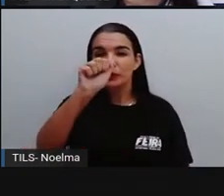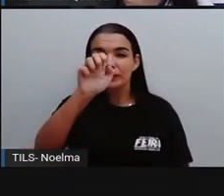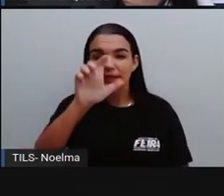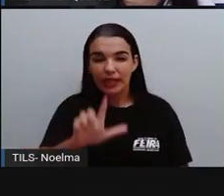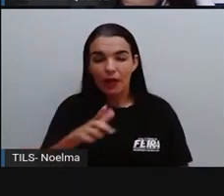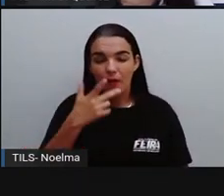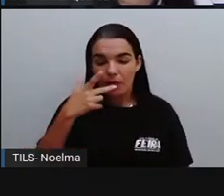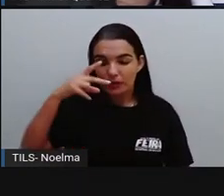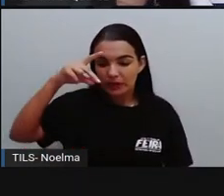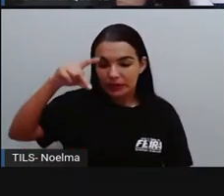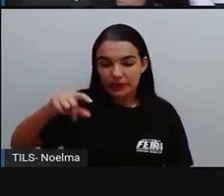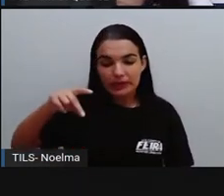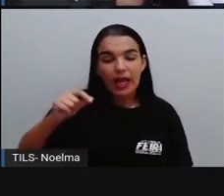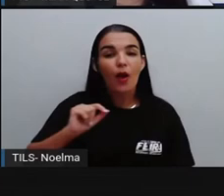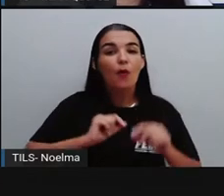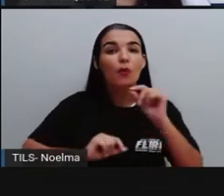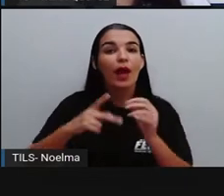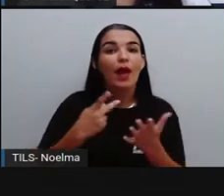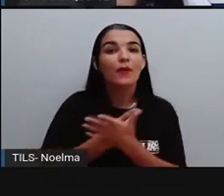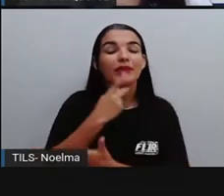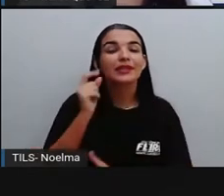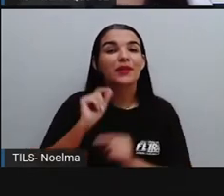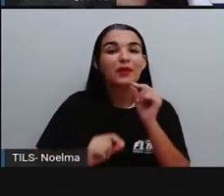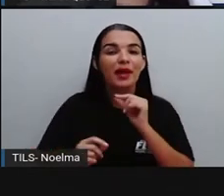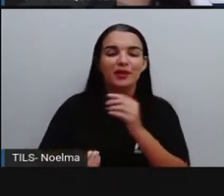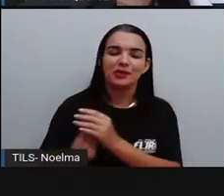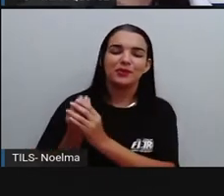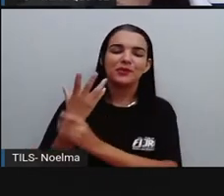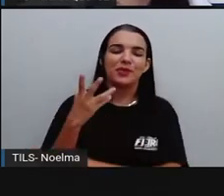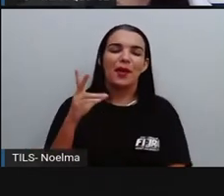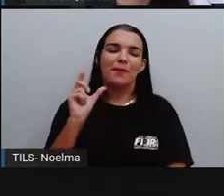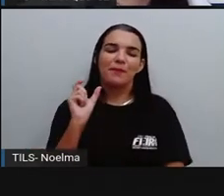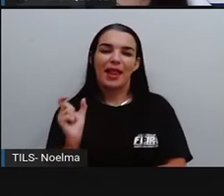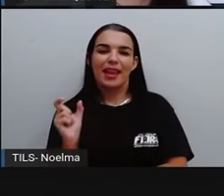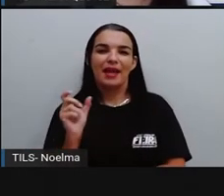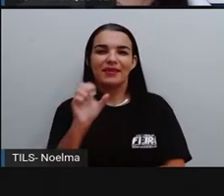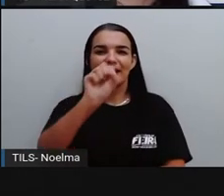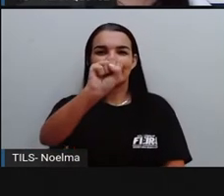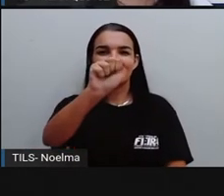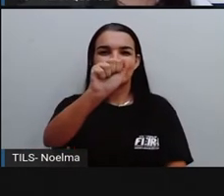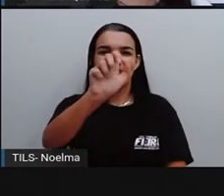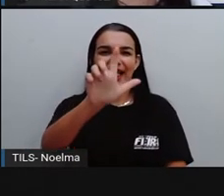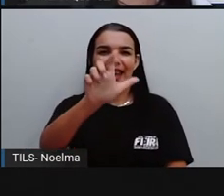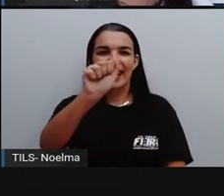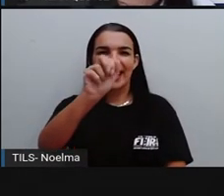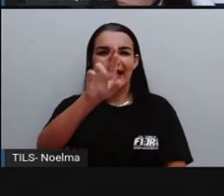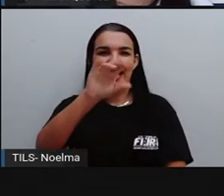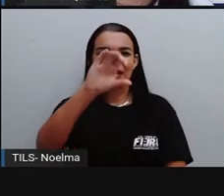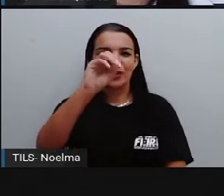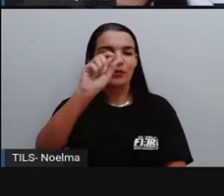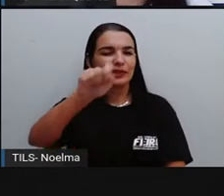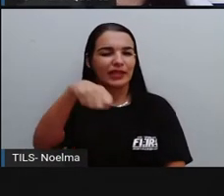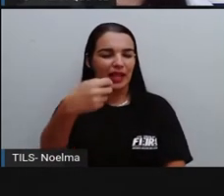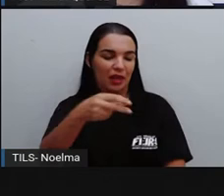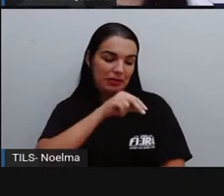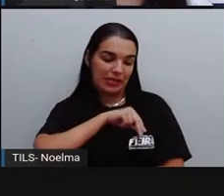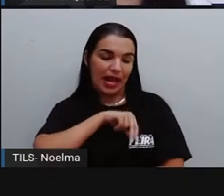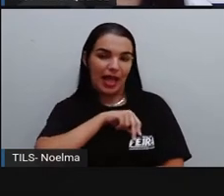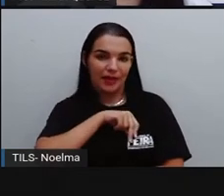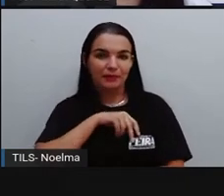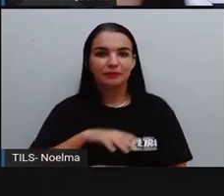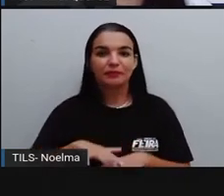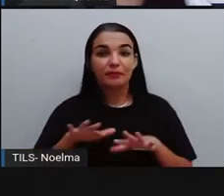China, vem, surgiu aí a palavra salário. A moeda circular